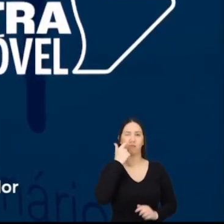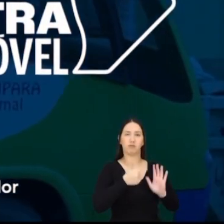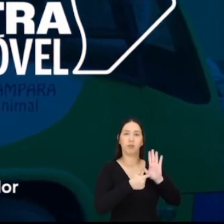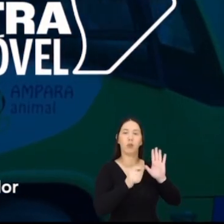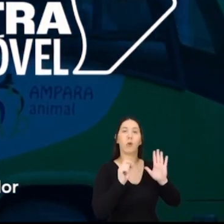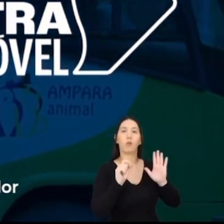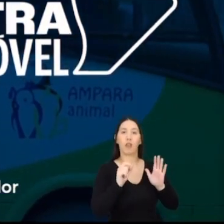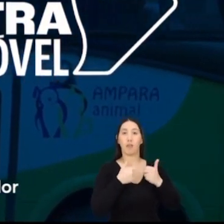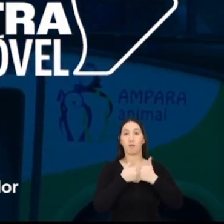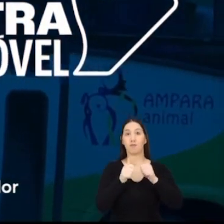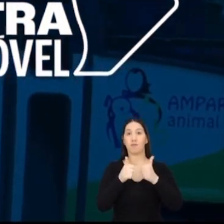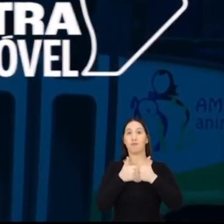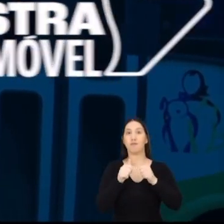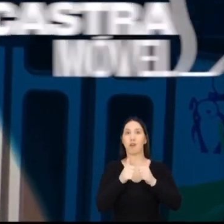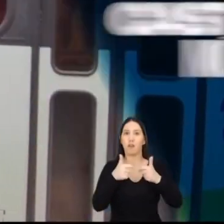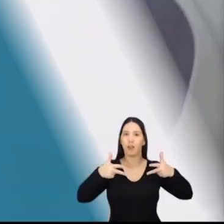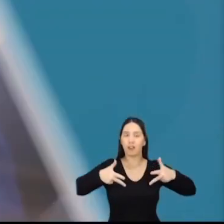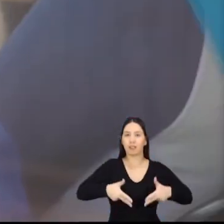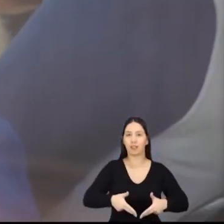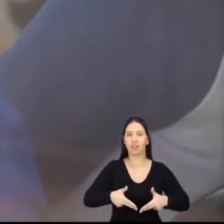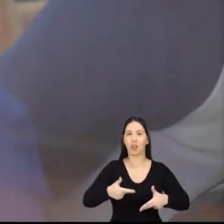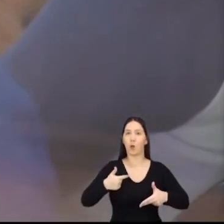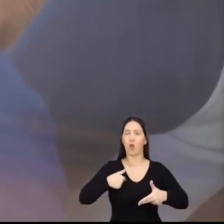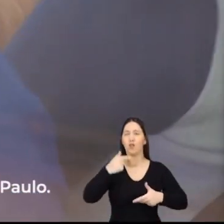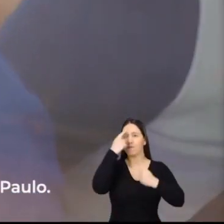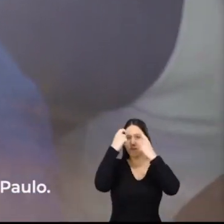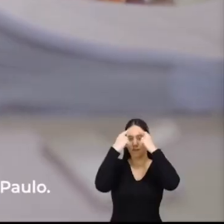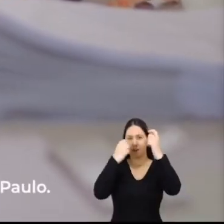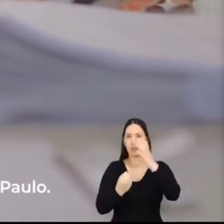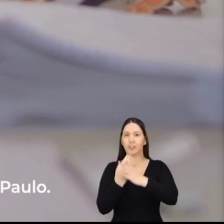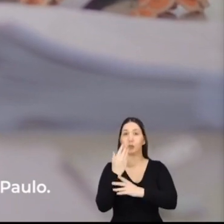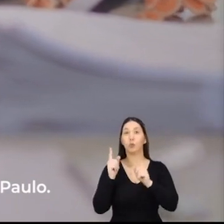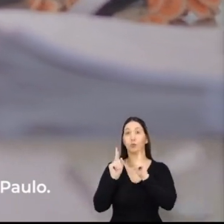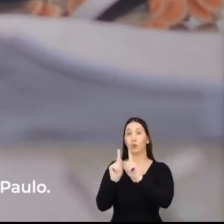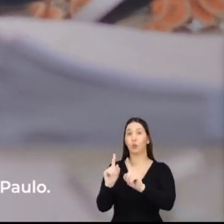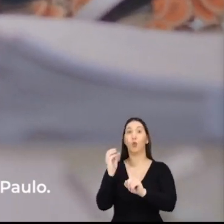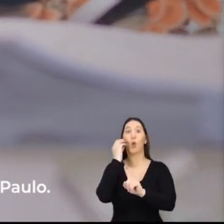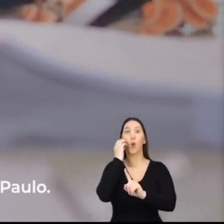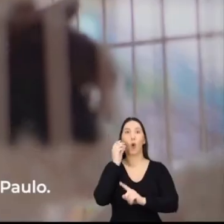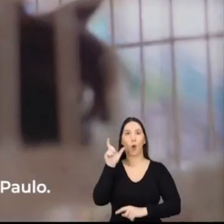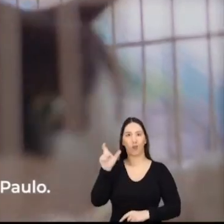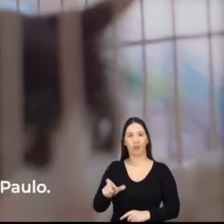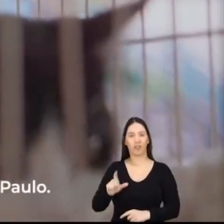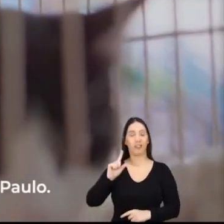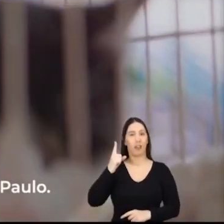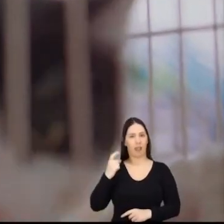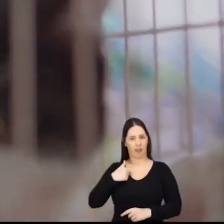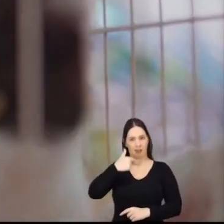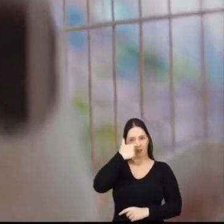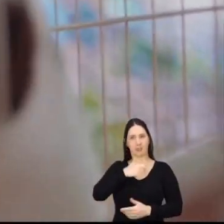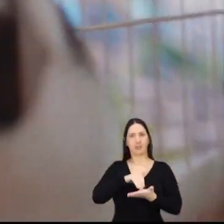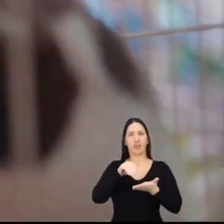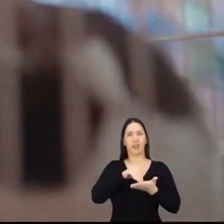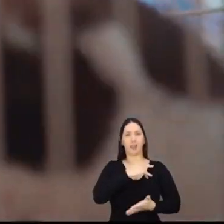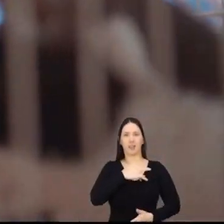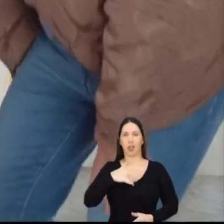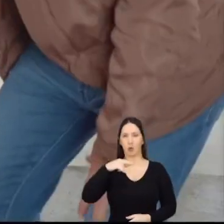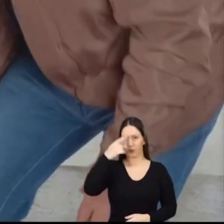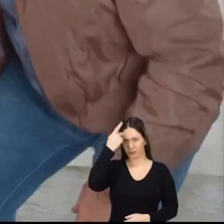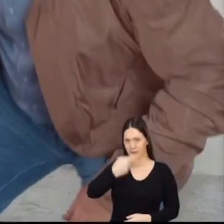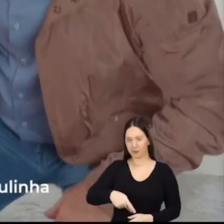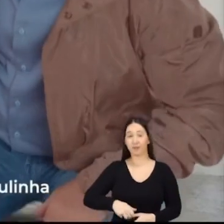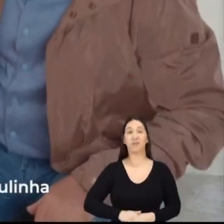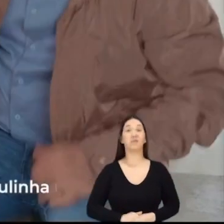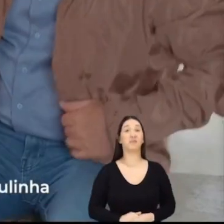caçamóvel é um equipamento inovador que eu lancei com o Bruno Covas quando era secretário de saúde aqui em São Paulo. Oi, Betis, tudo bem?